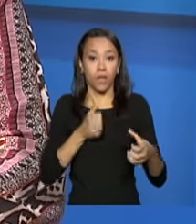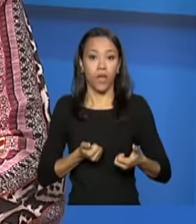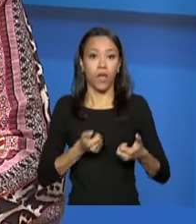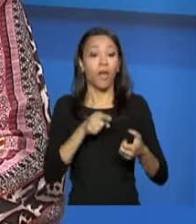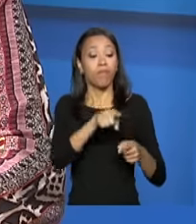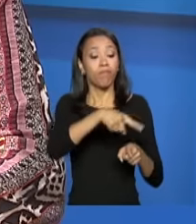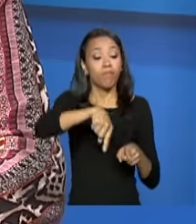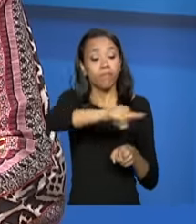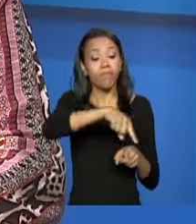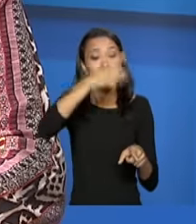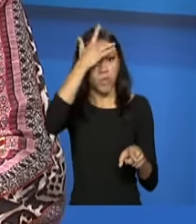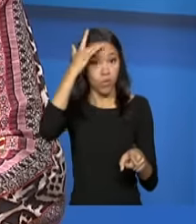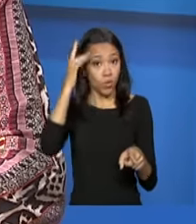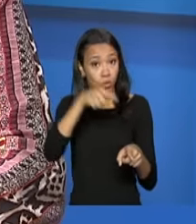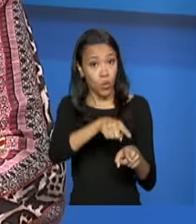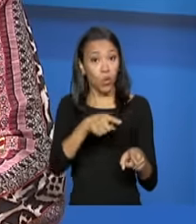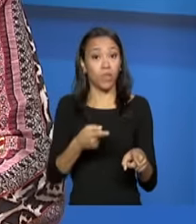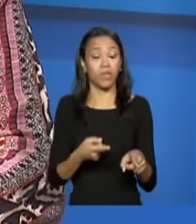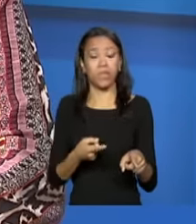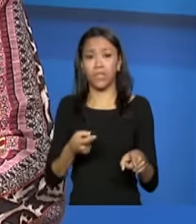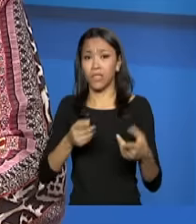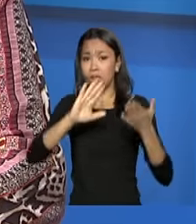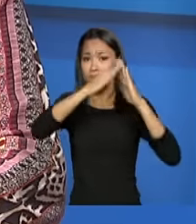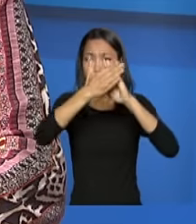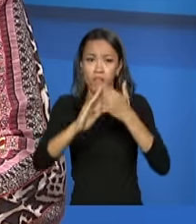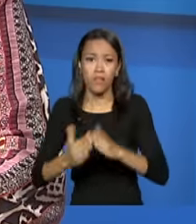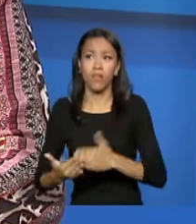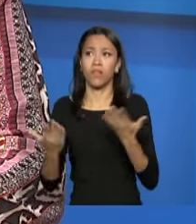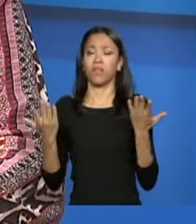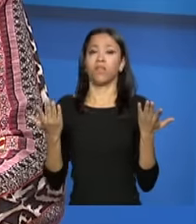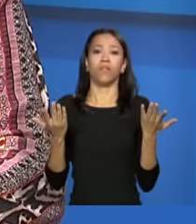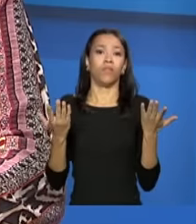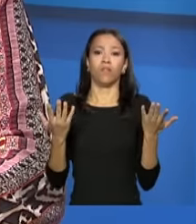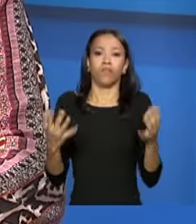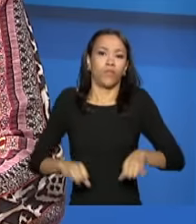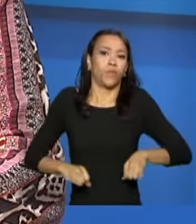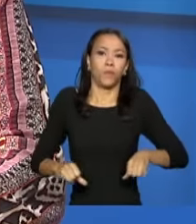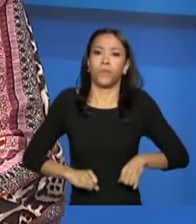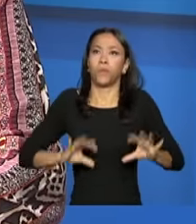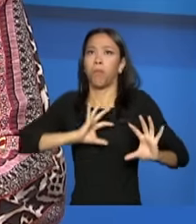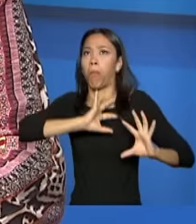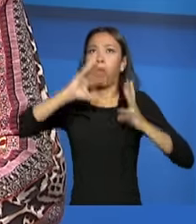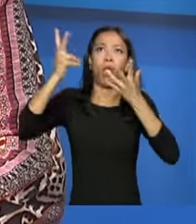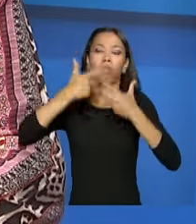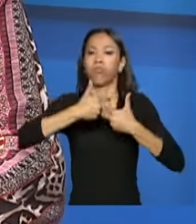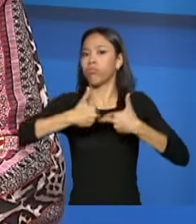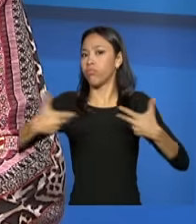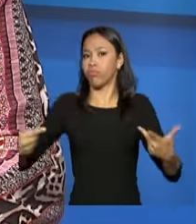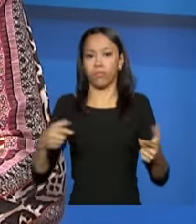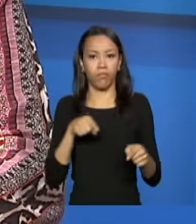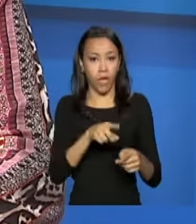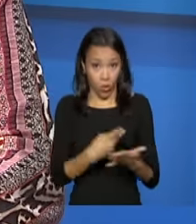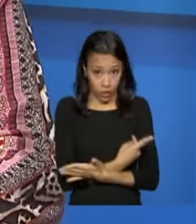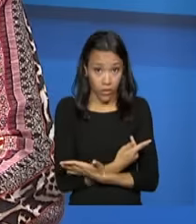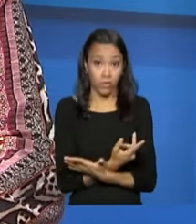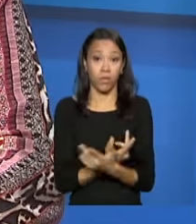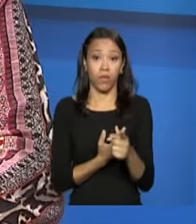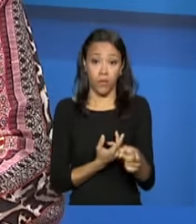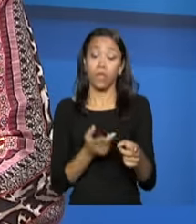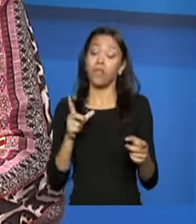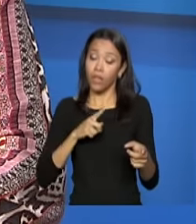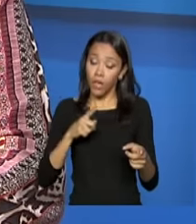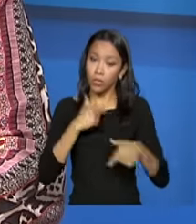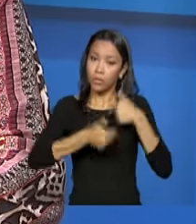pessoas que passam por situações de desastres e calamidades. Então, gente tem também tipificado um serviço para esse